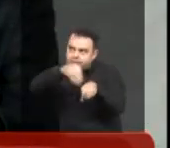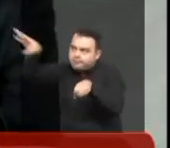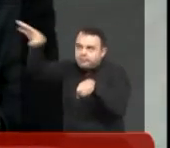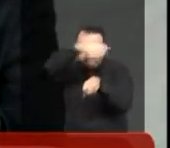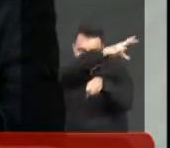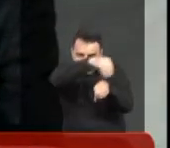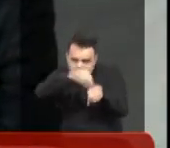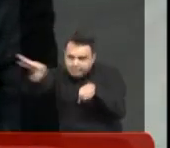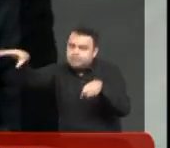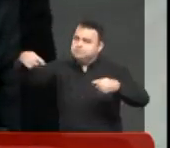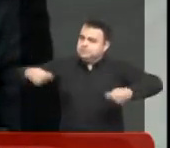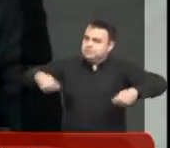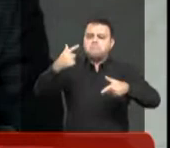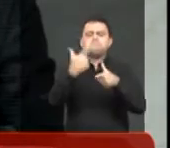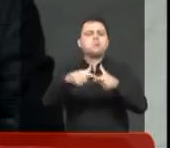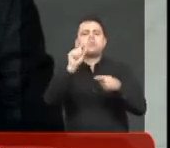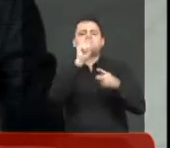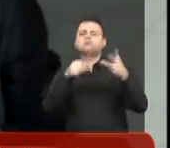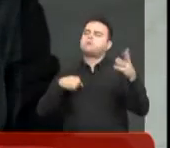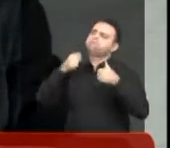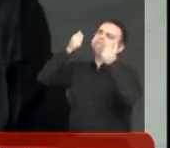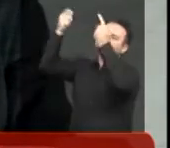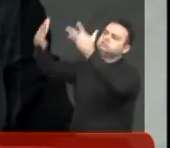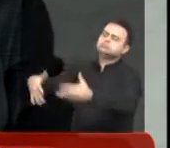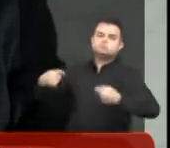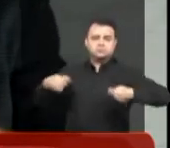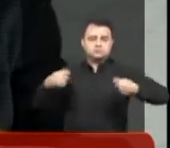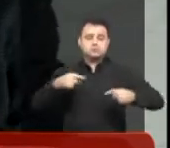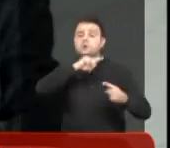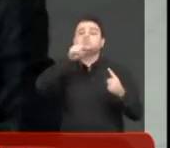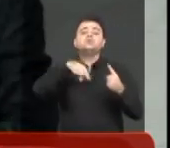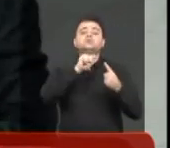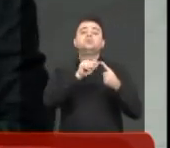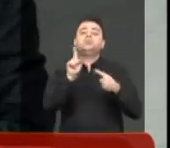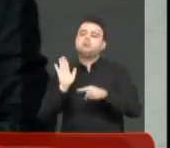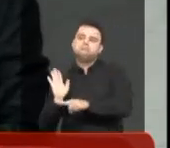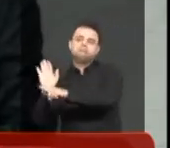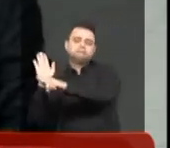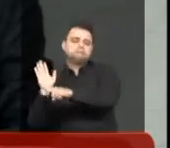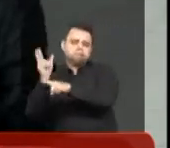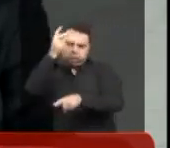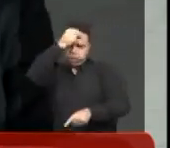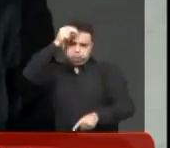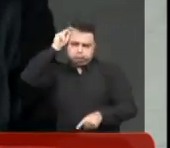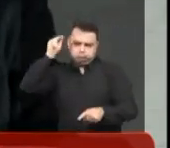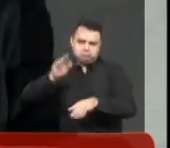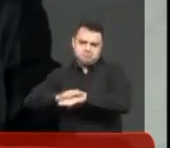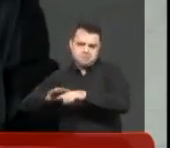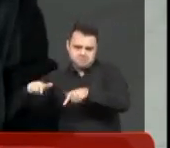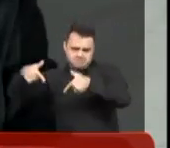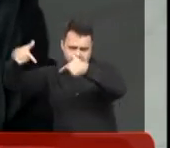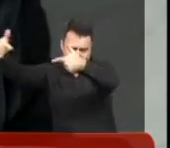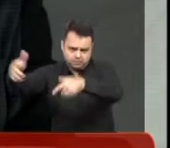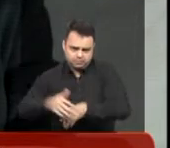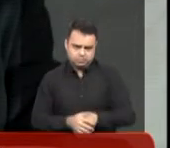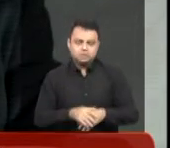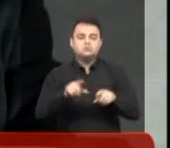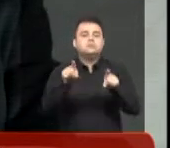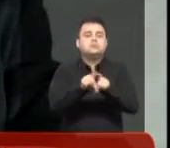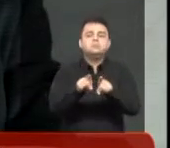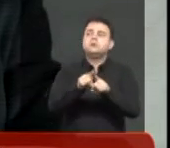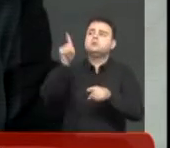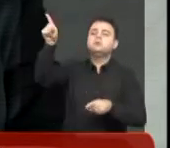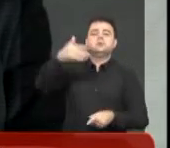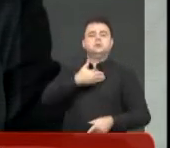problemas dos administrados para a administração com o intuito, inclusive, de ajudar o poder executivo. E outras vezes a gente atua também